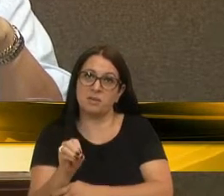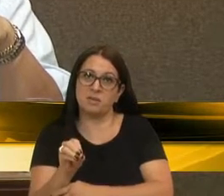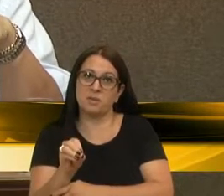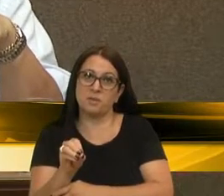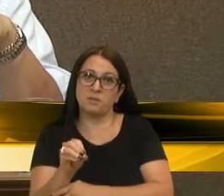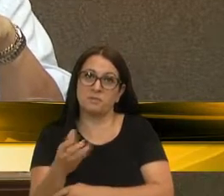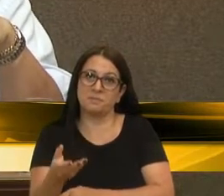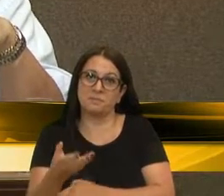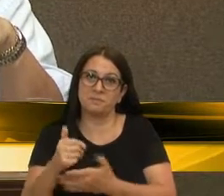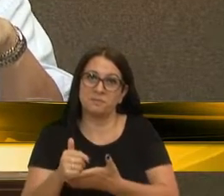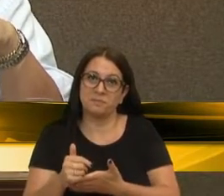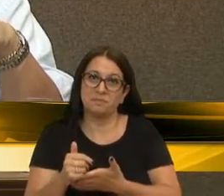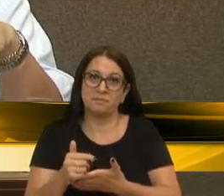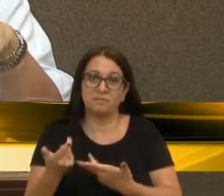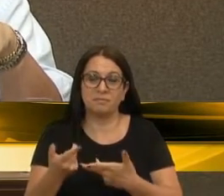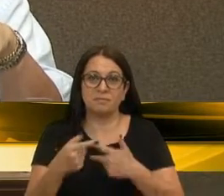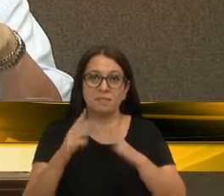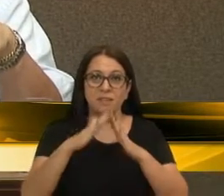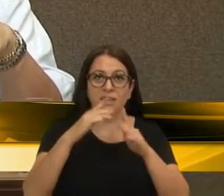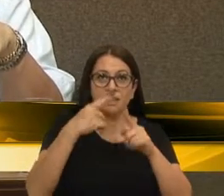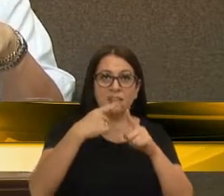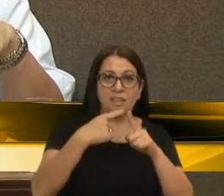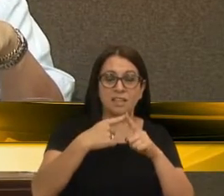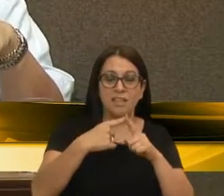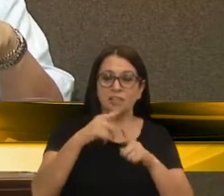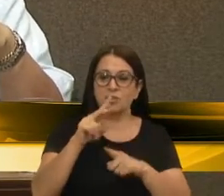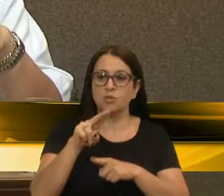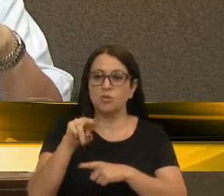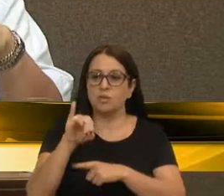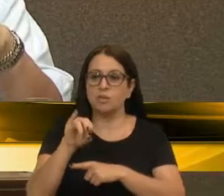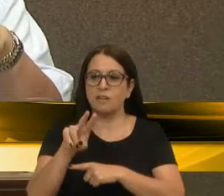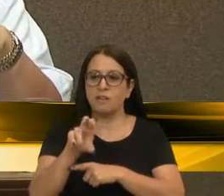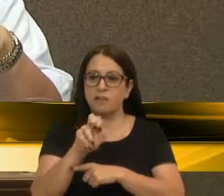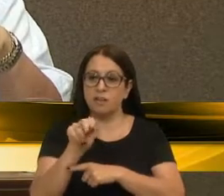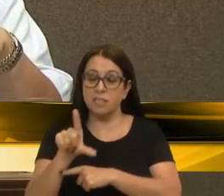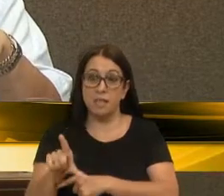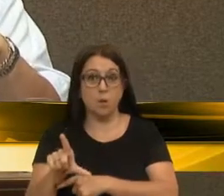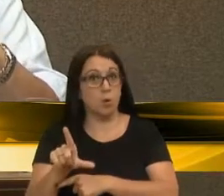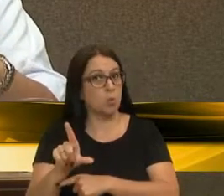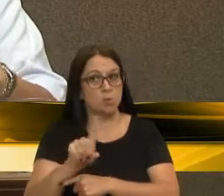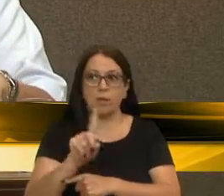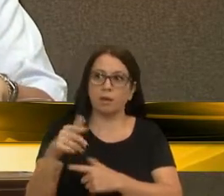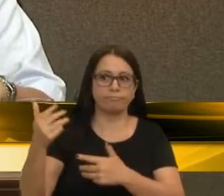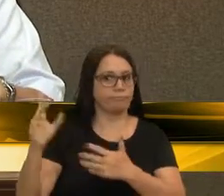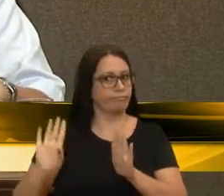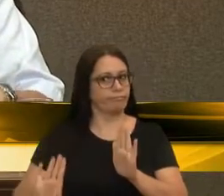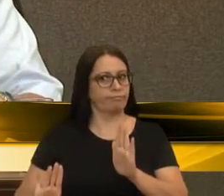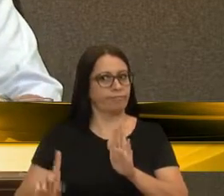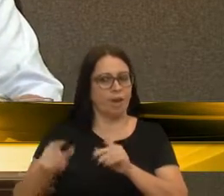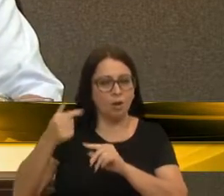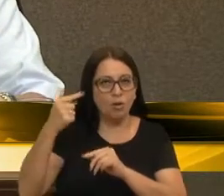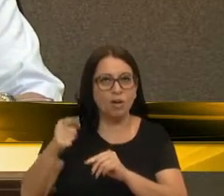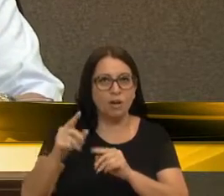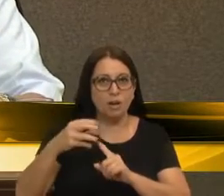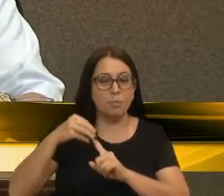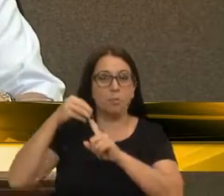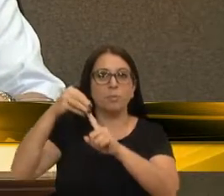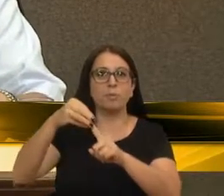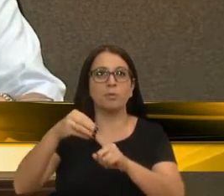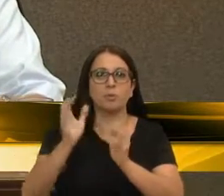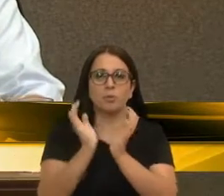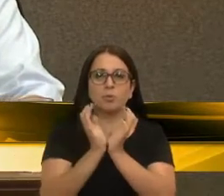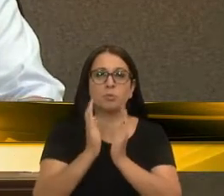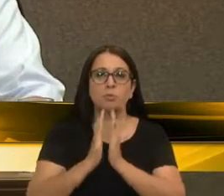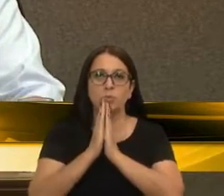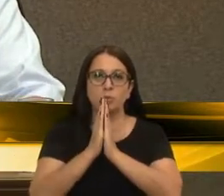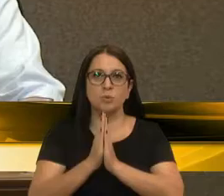Vereador Fiúza, lamento, mas a Igreja Universal está dançando, agora a prioridade é os grupos de oração lá